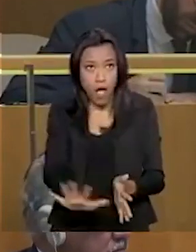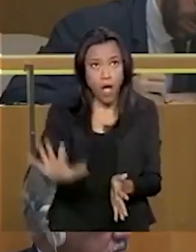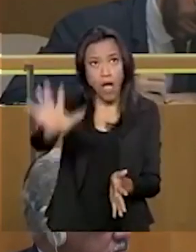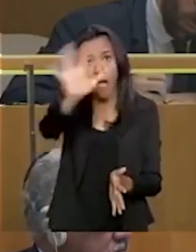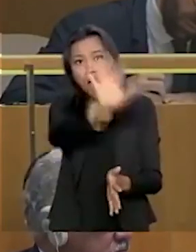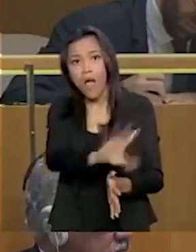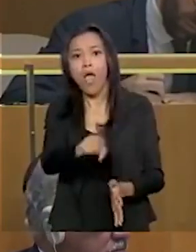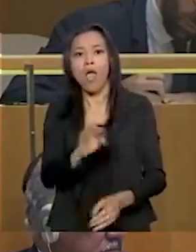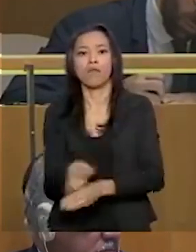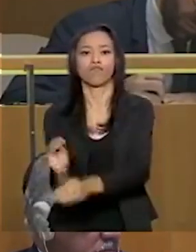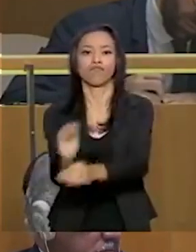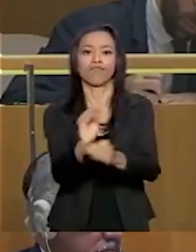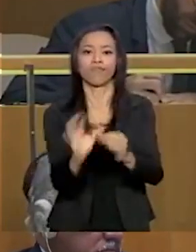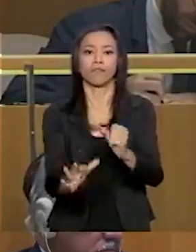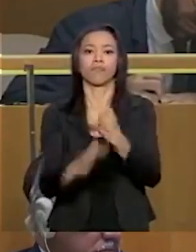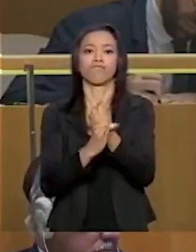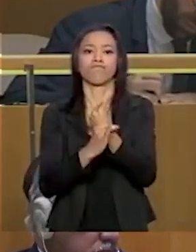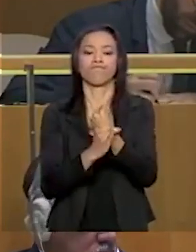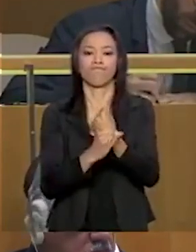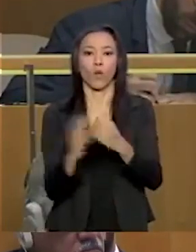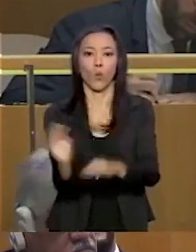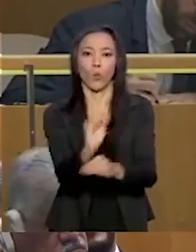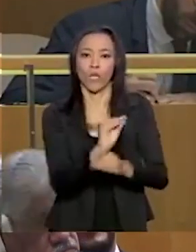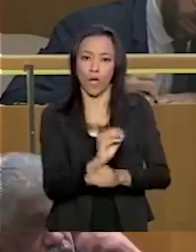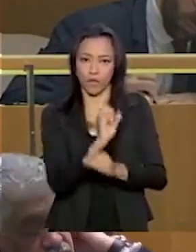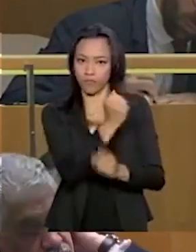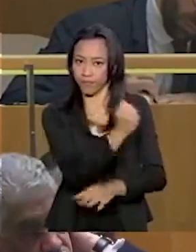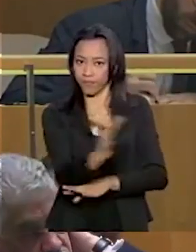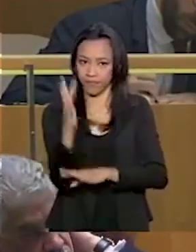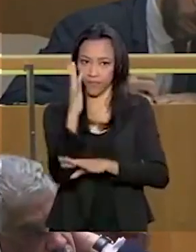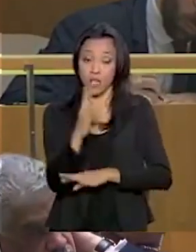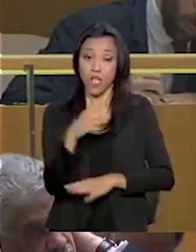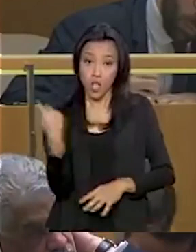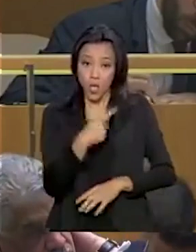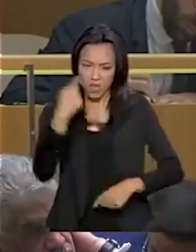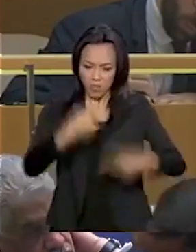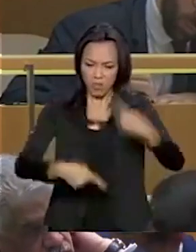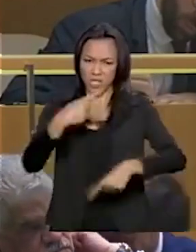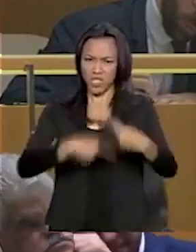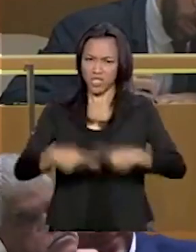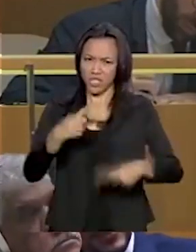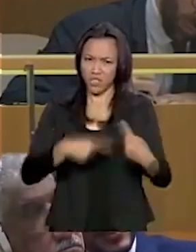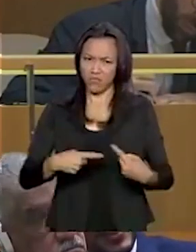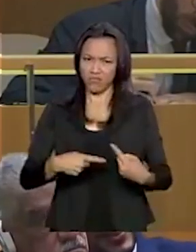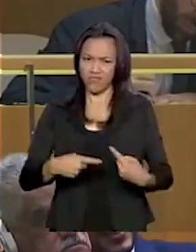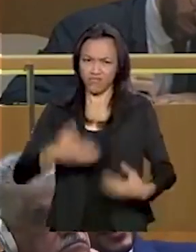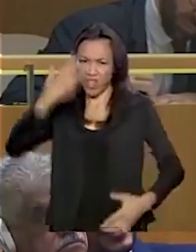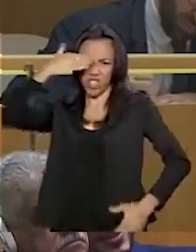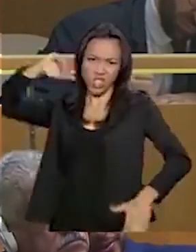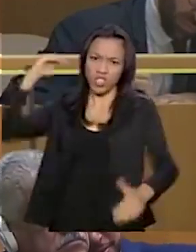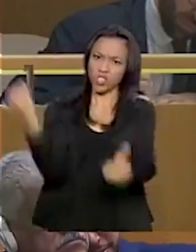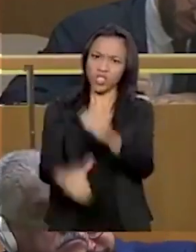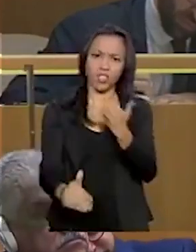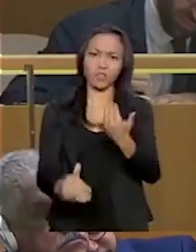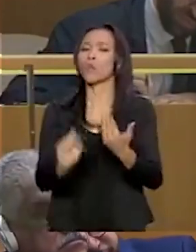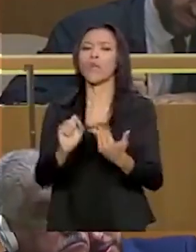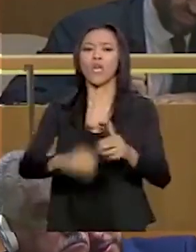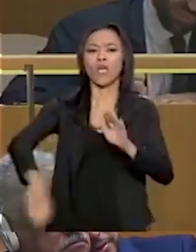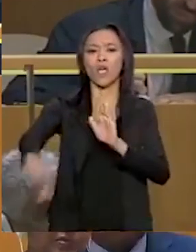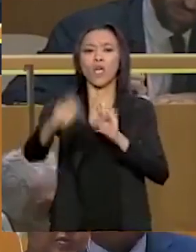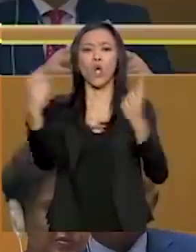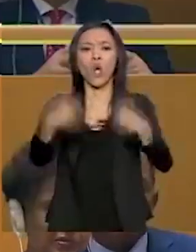preservado. Nossa política é de tolerância zero para com a criminalidade,